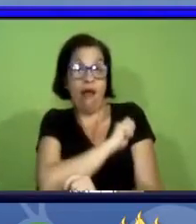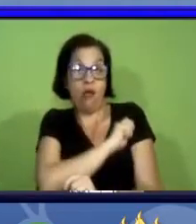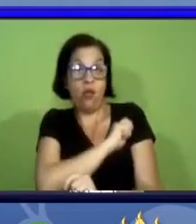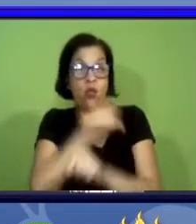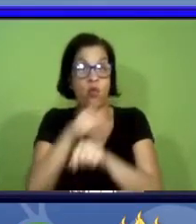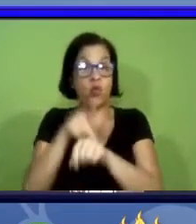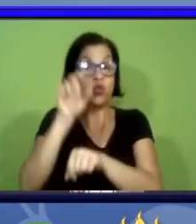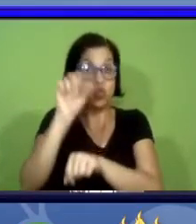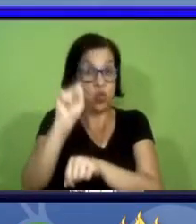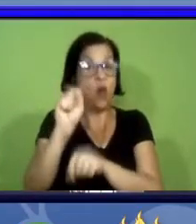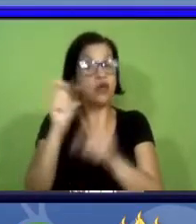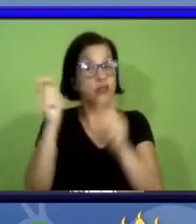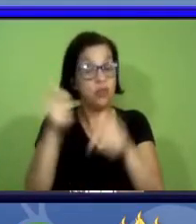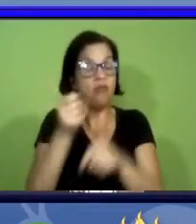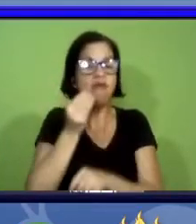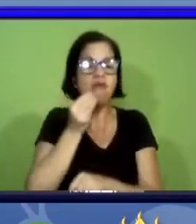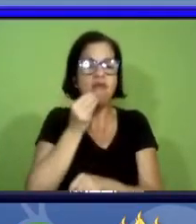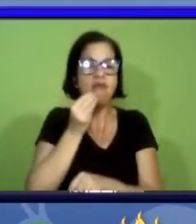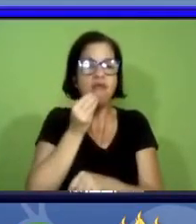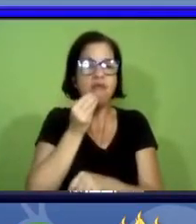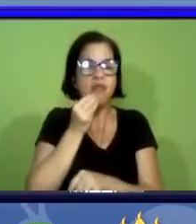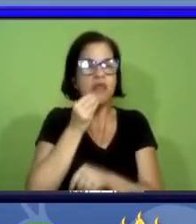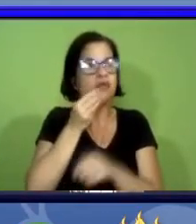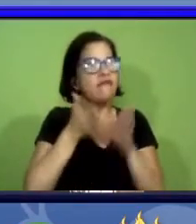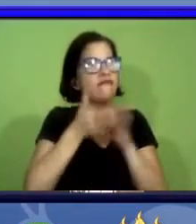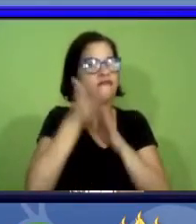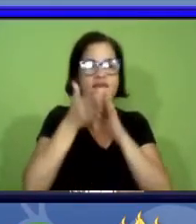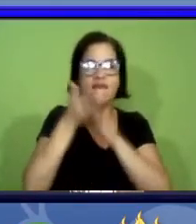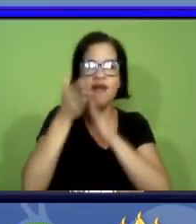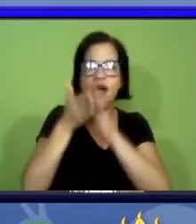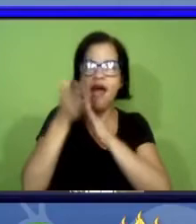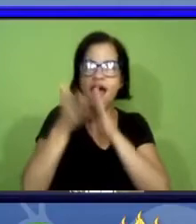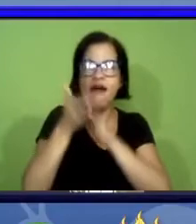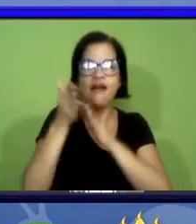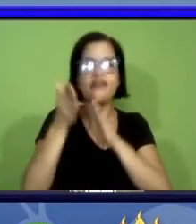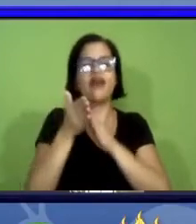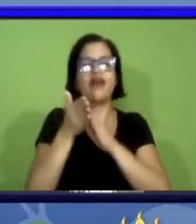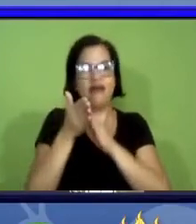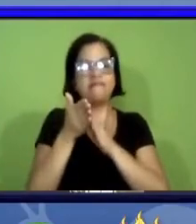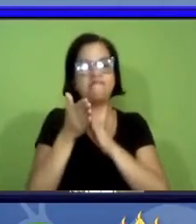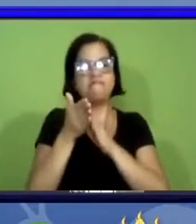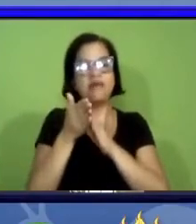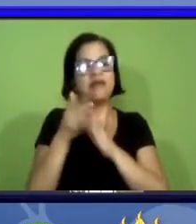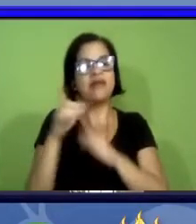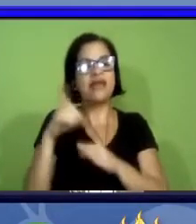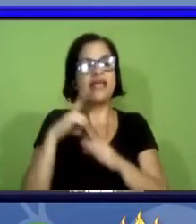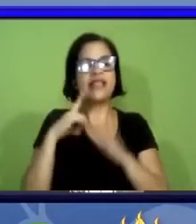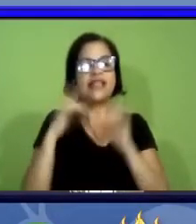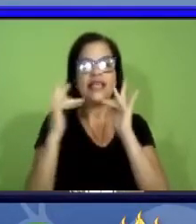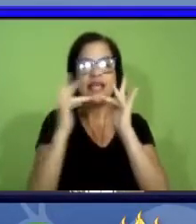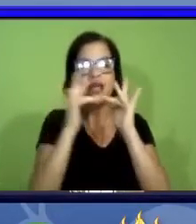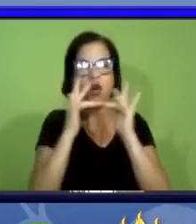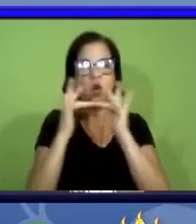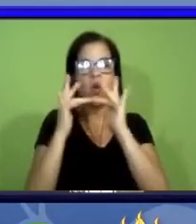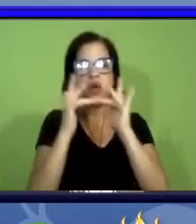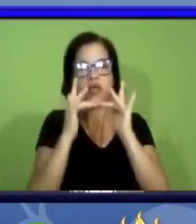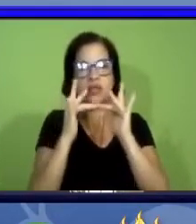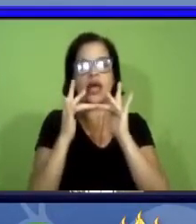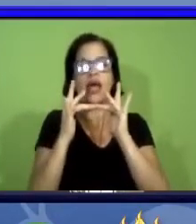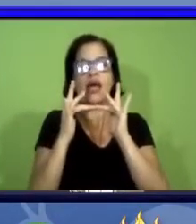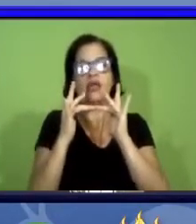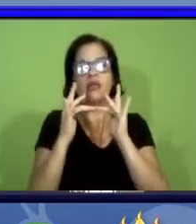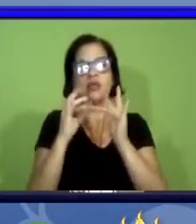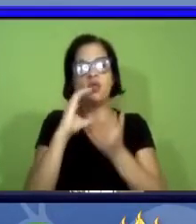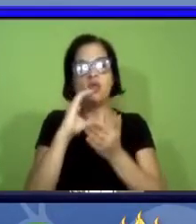tivessem a oportunidade de viajar e de manter esse contato com curadores das